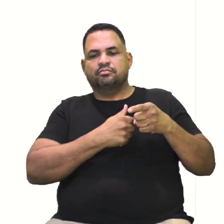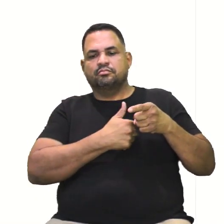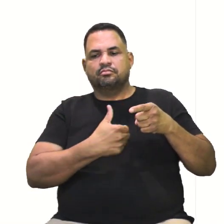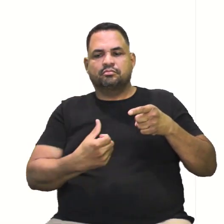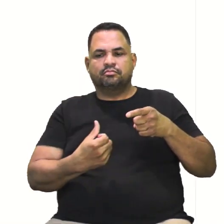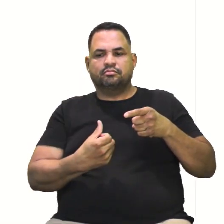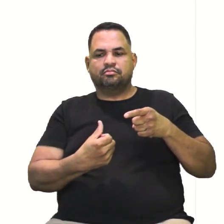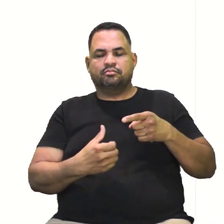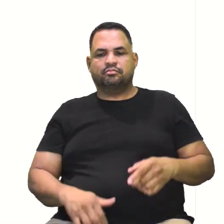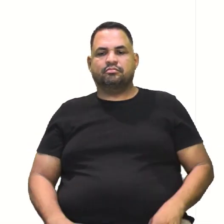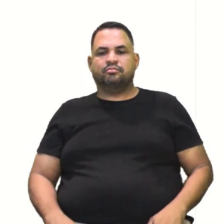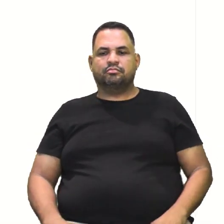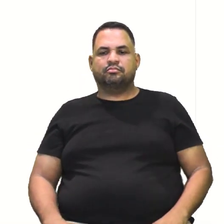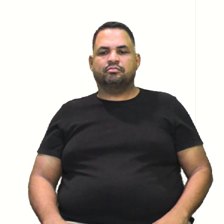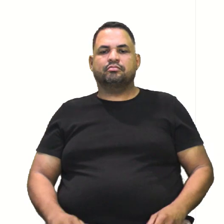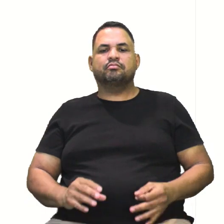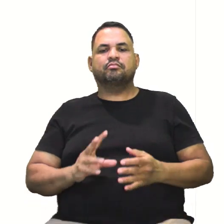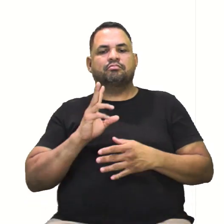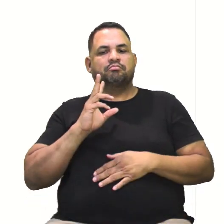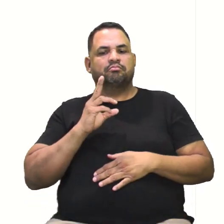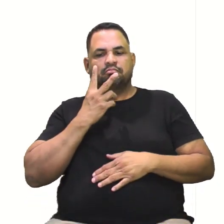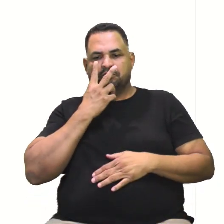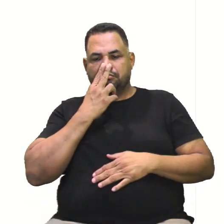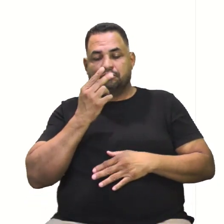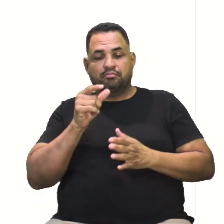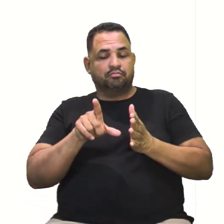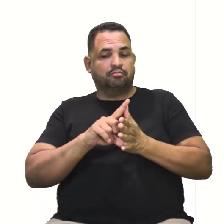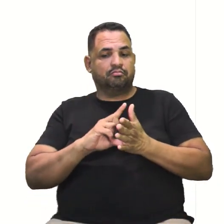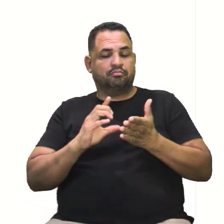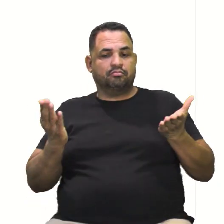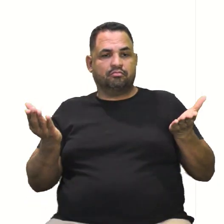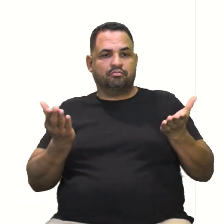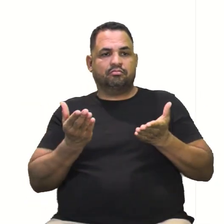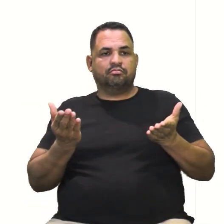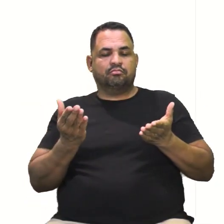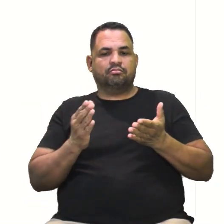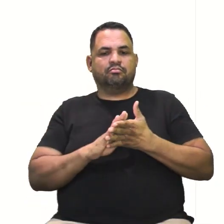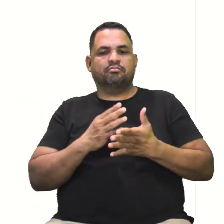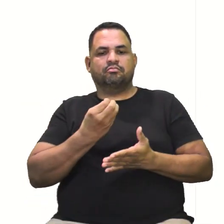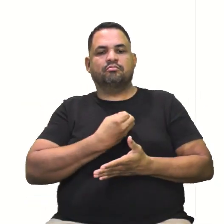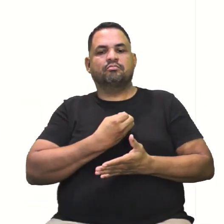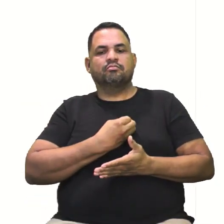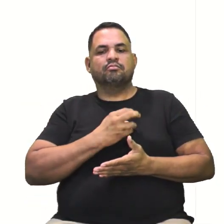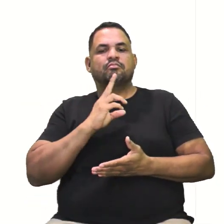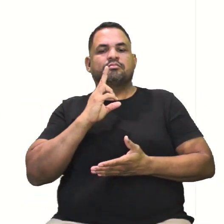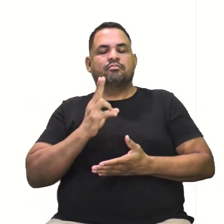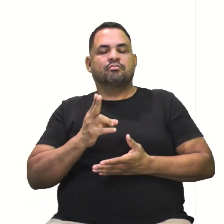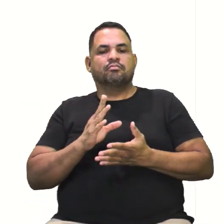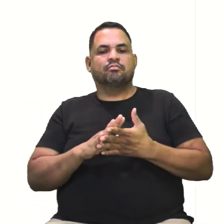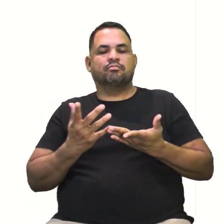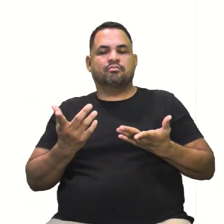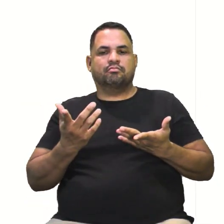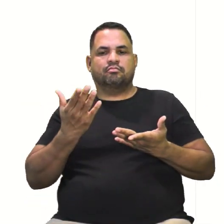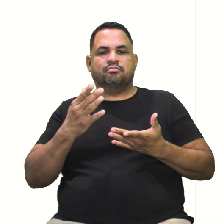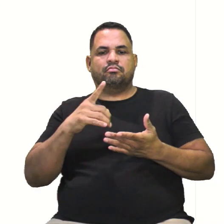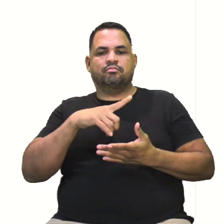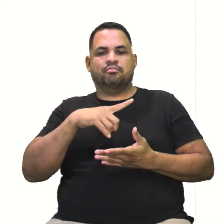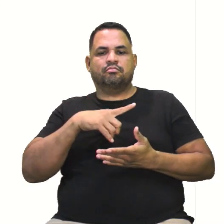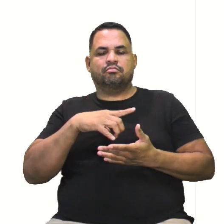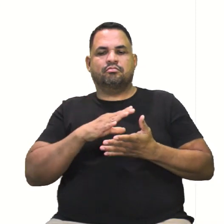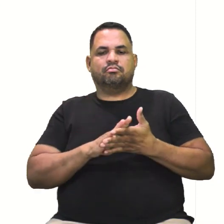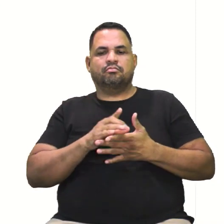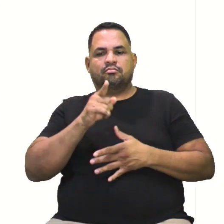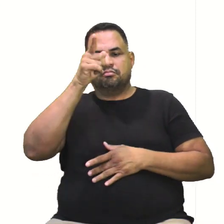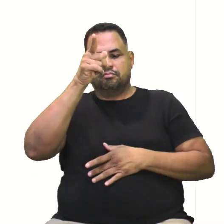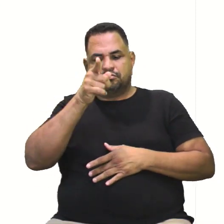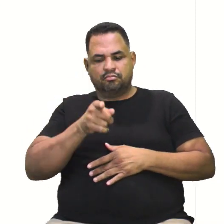16. Muito semelhante com a anterior, só que agora os valores são os mesmos, só que essa tem eixo